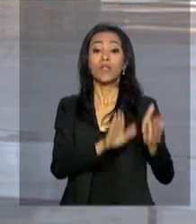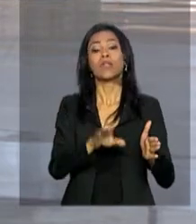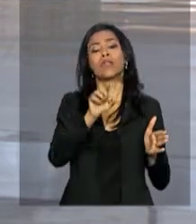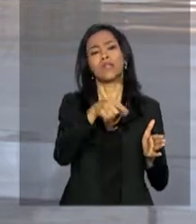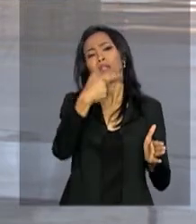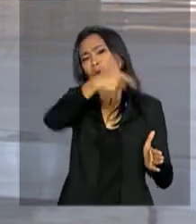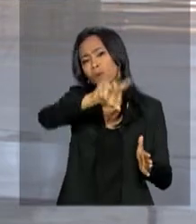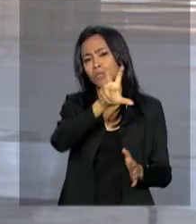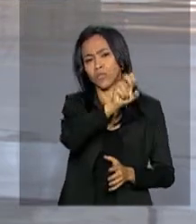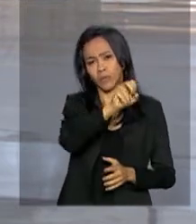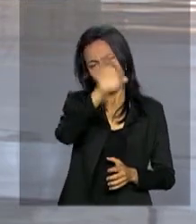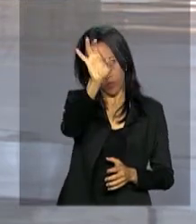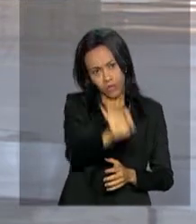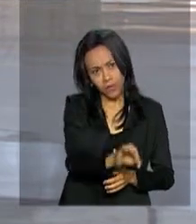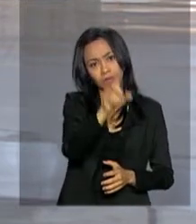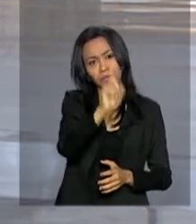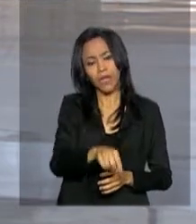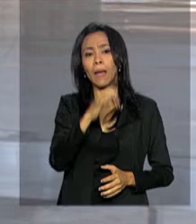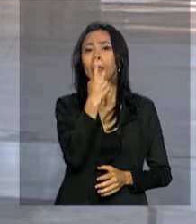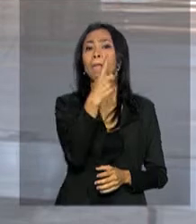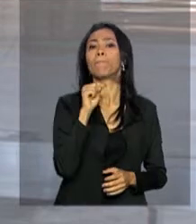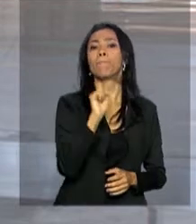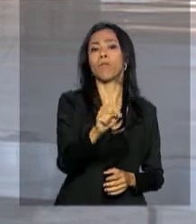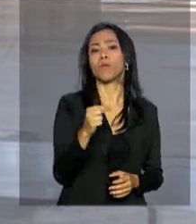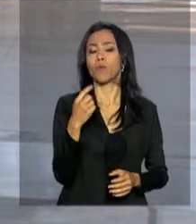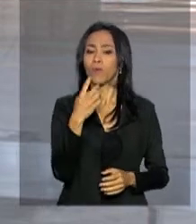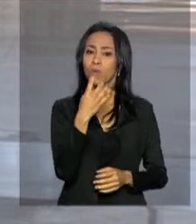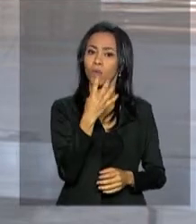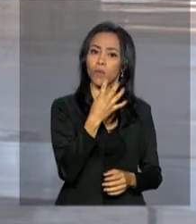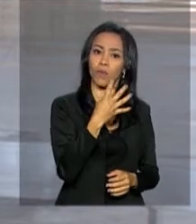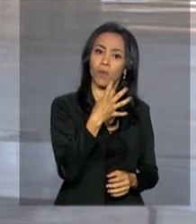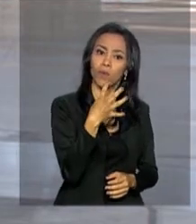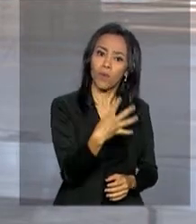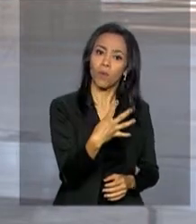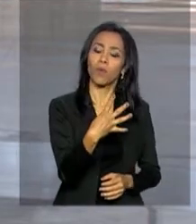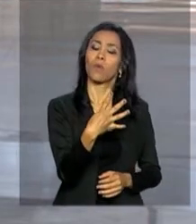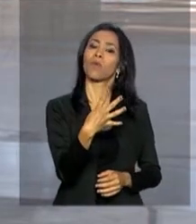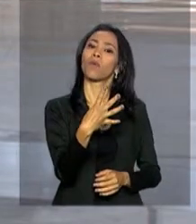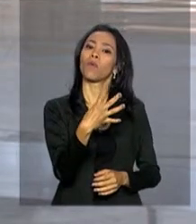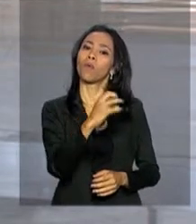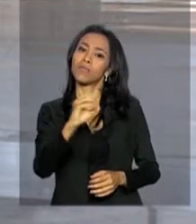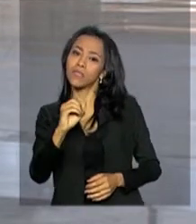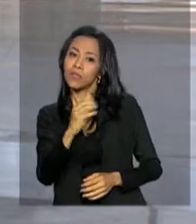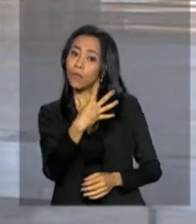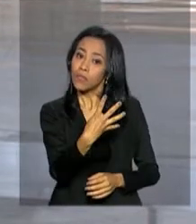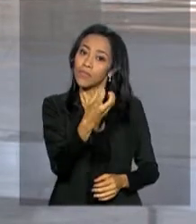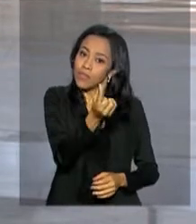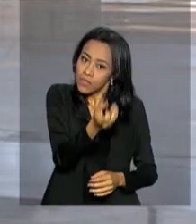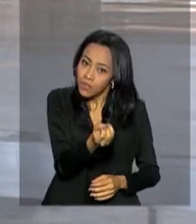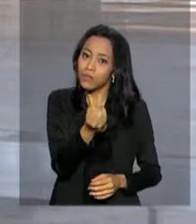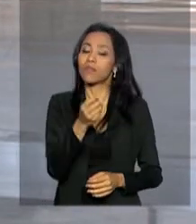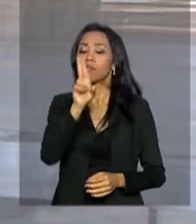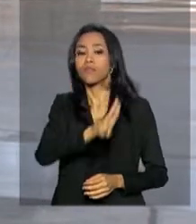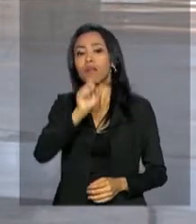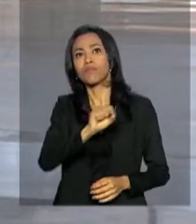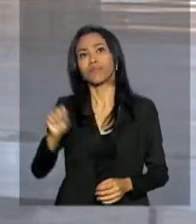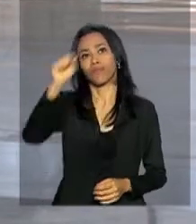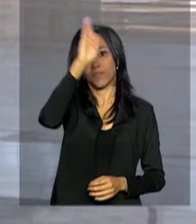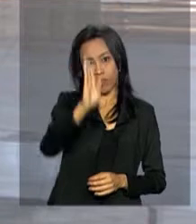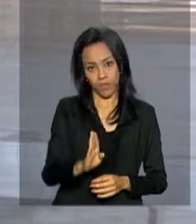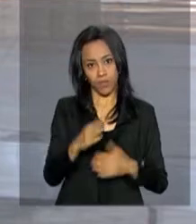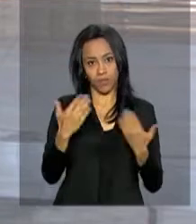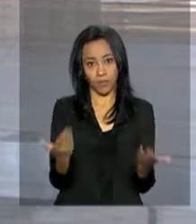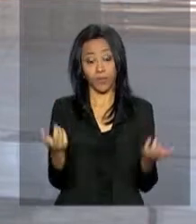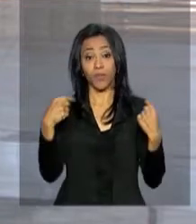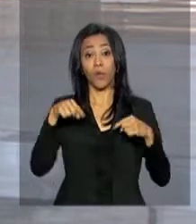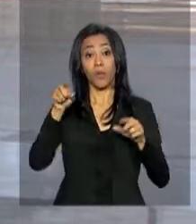que estão distribuídas em 1.460 instituições de todo o Brasil. O ProUni é um